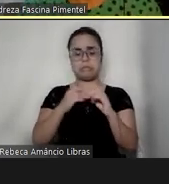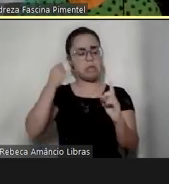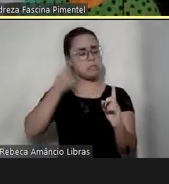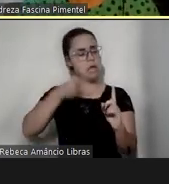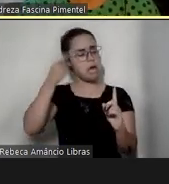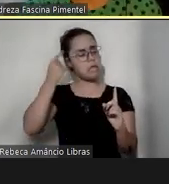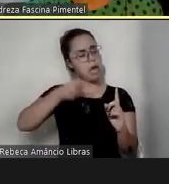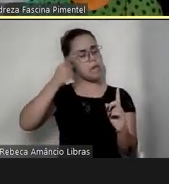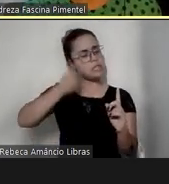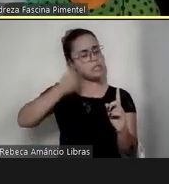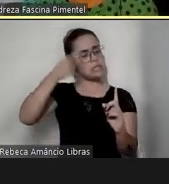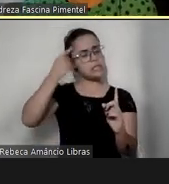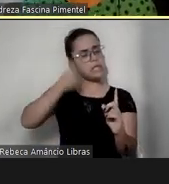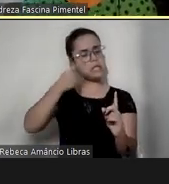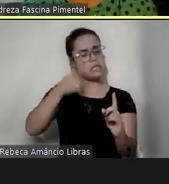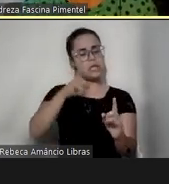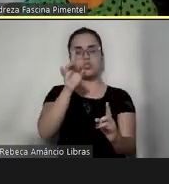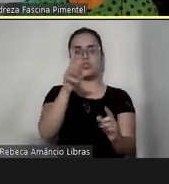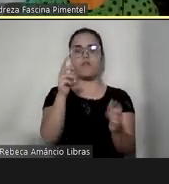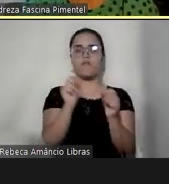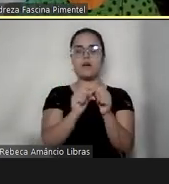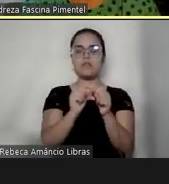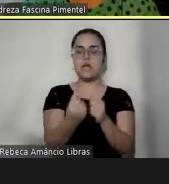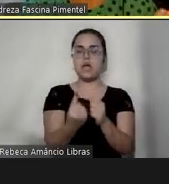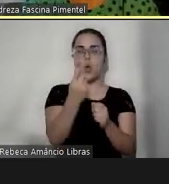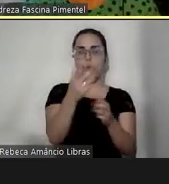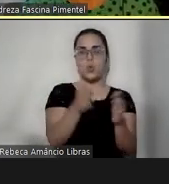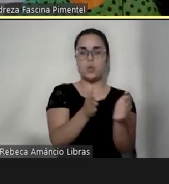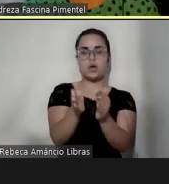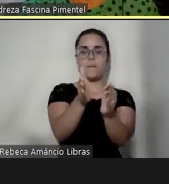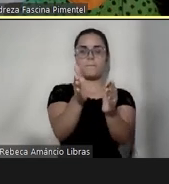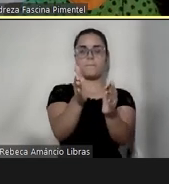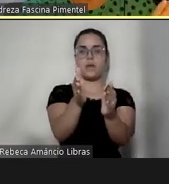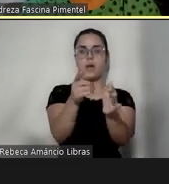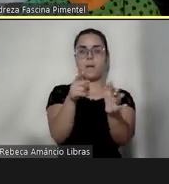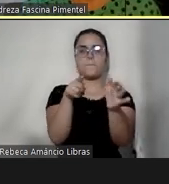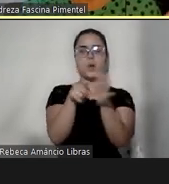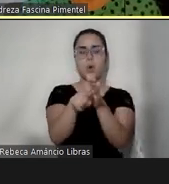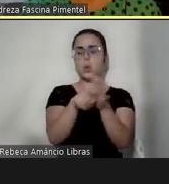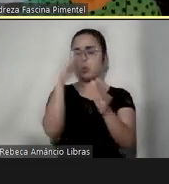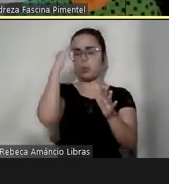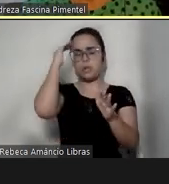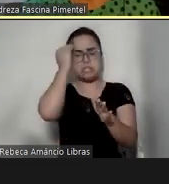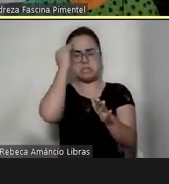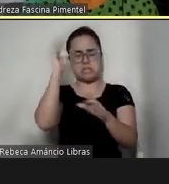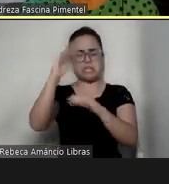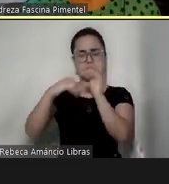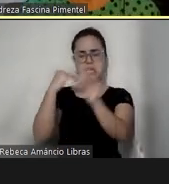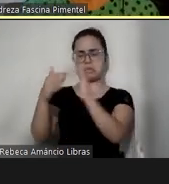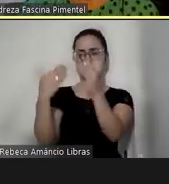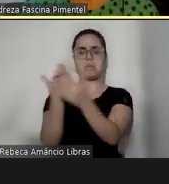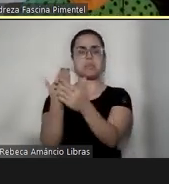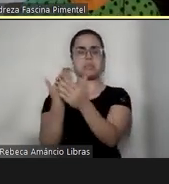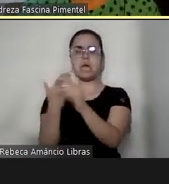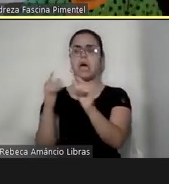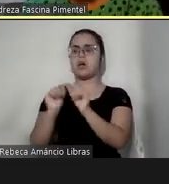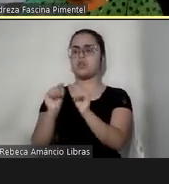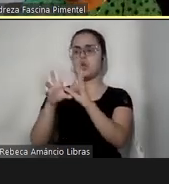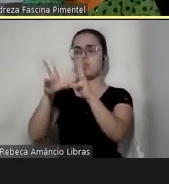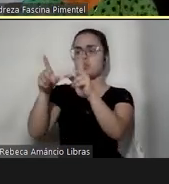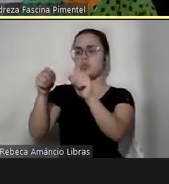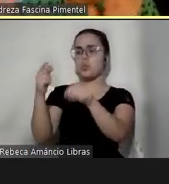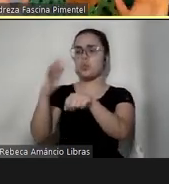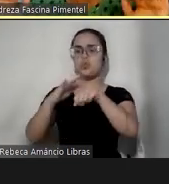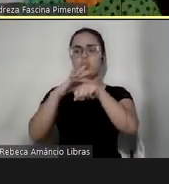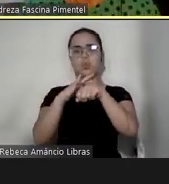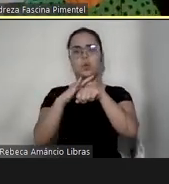pra ir só por esse caminho. Busque, entenda, estude, faça, né? Sobre o diagnóstico. Enquanto os nossos